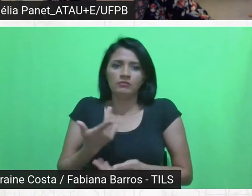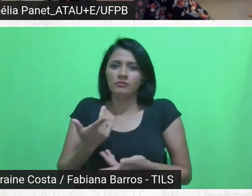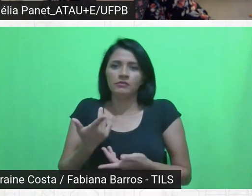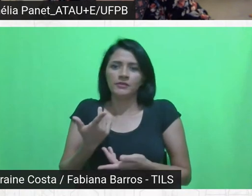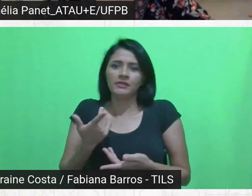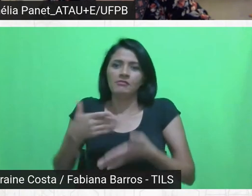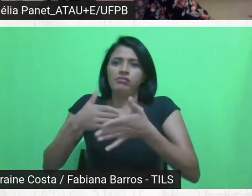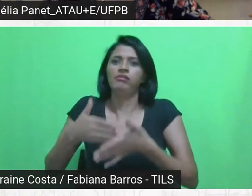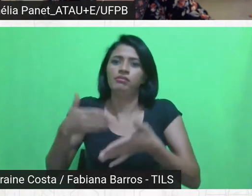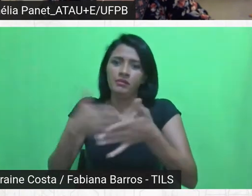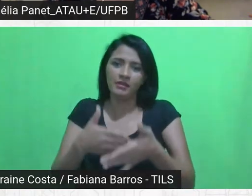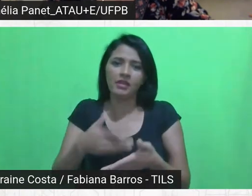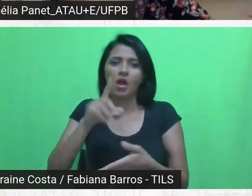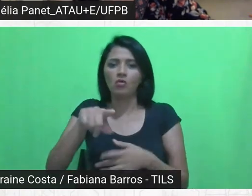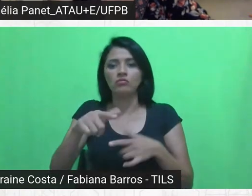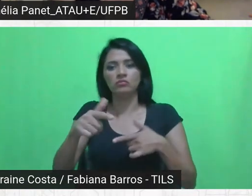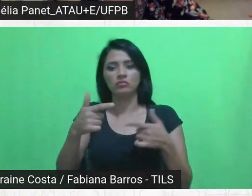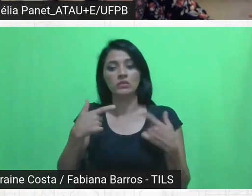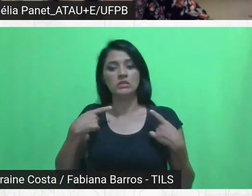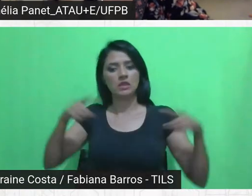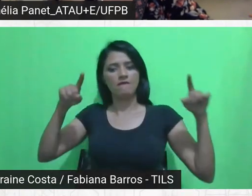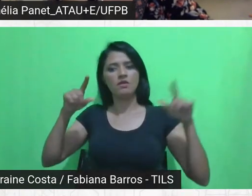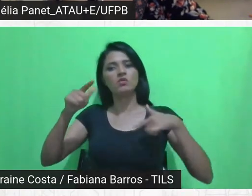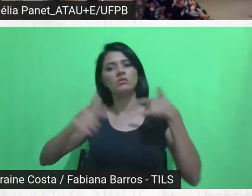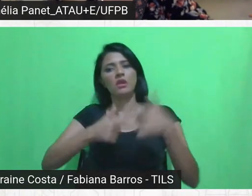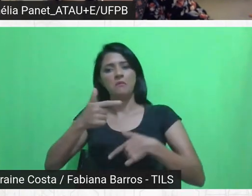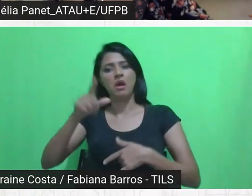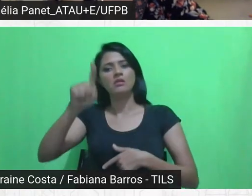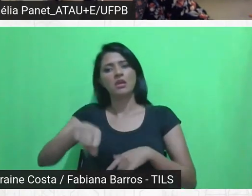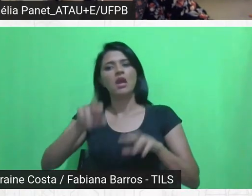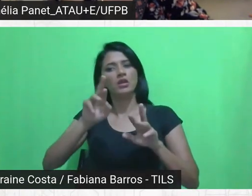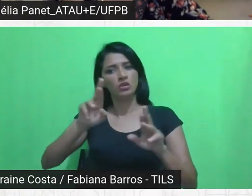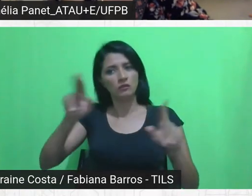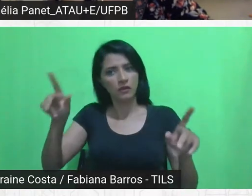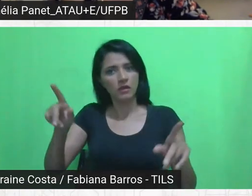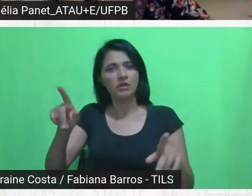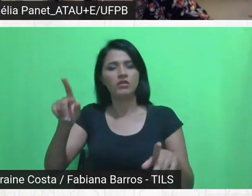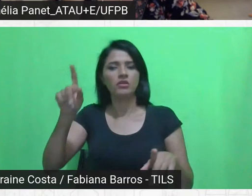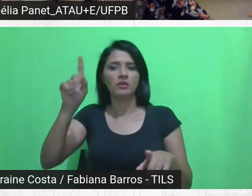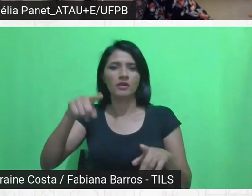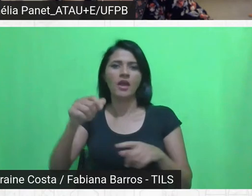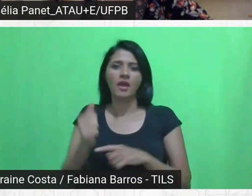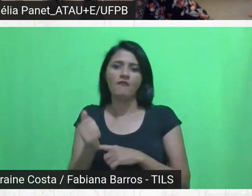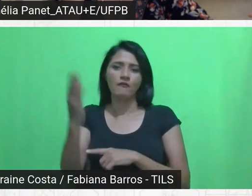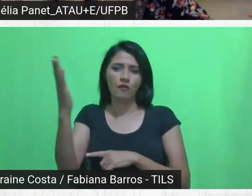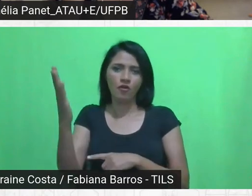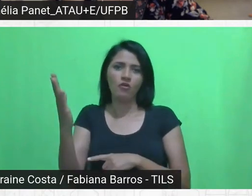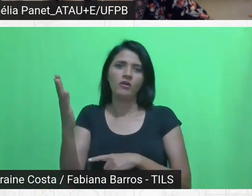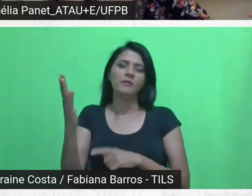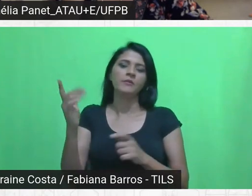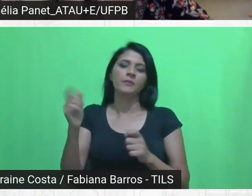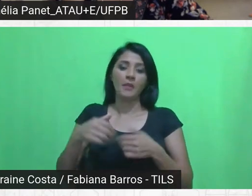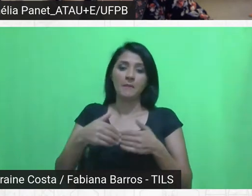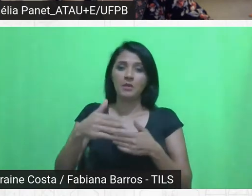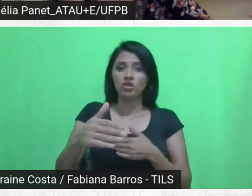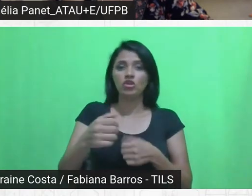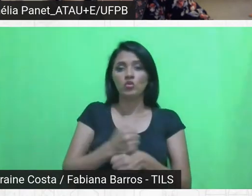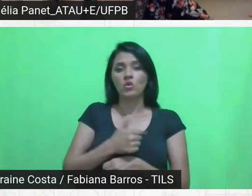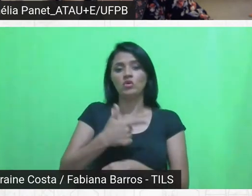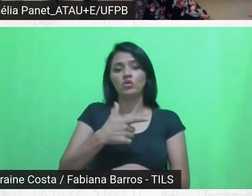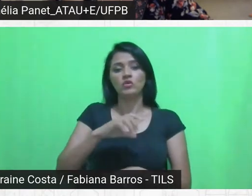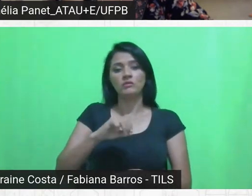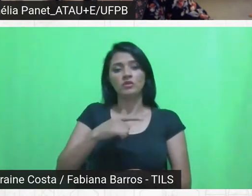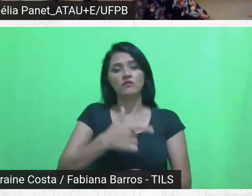do trabalho é bastante diferente e eu espero que, a partir de 2023, a gente